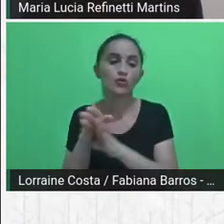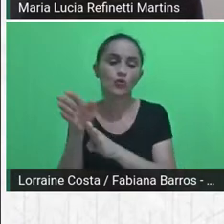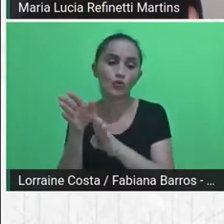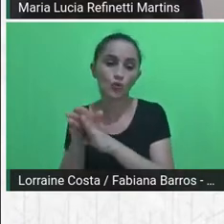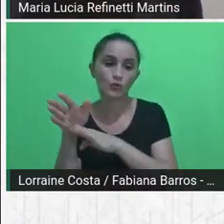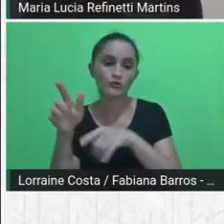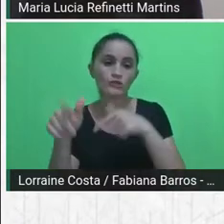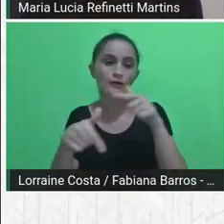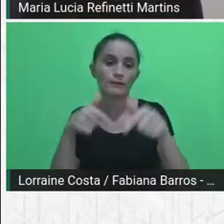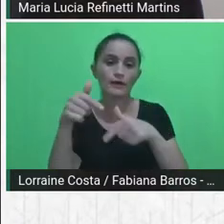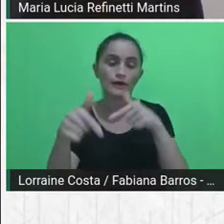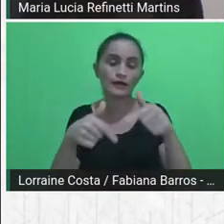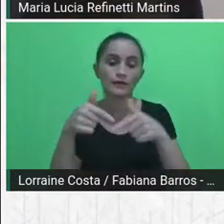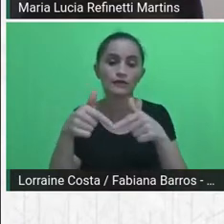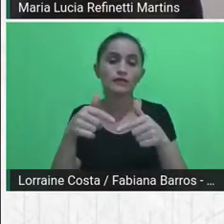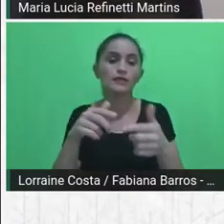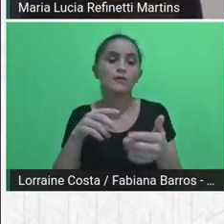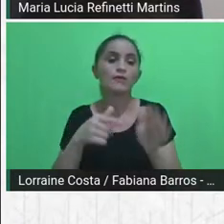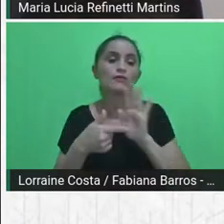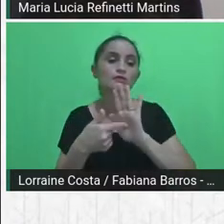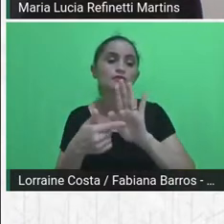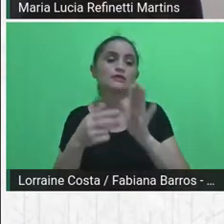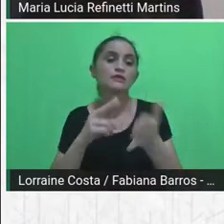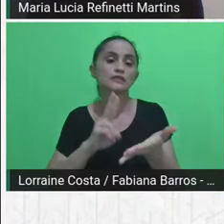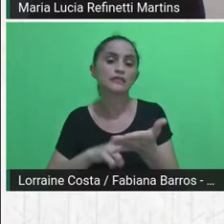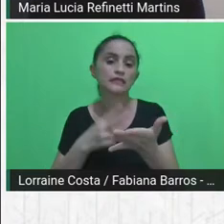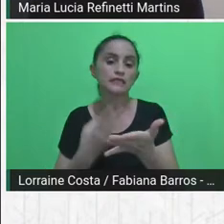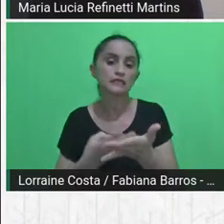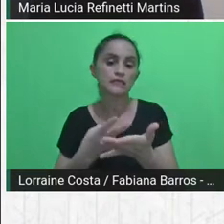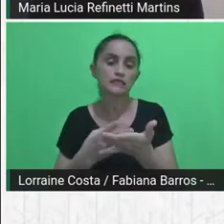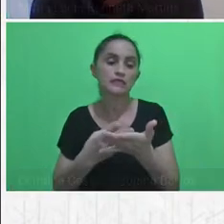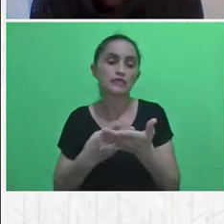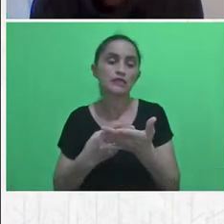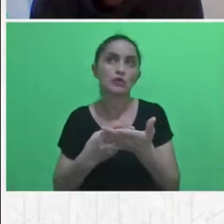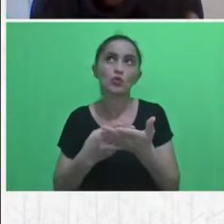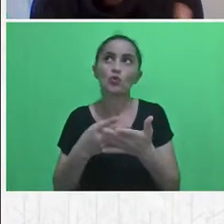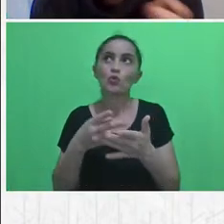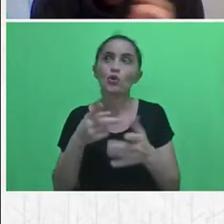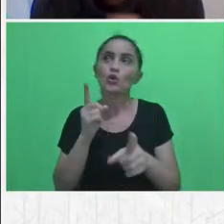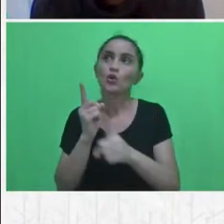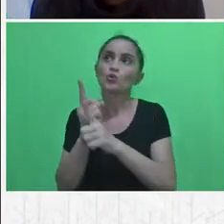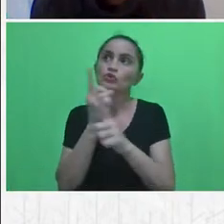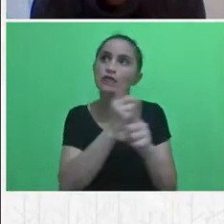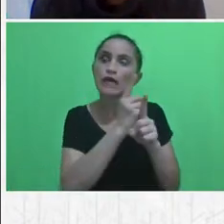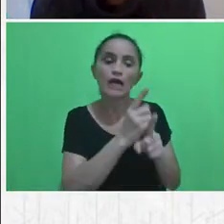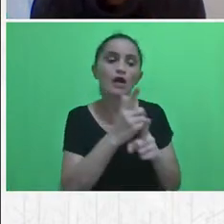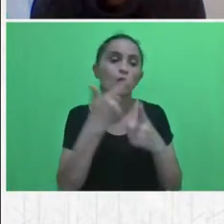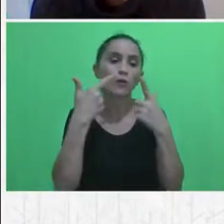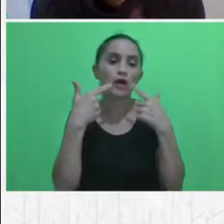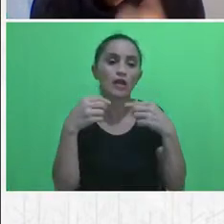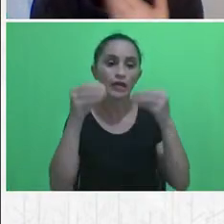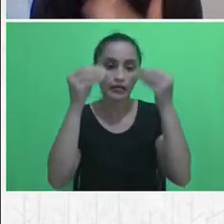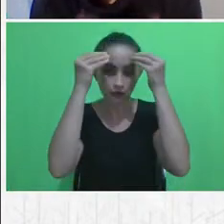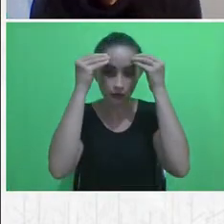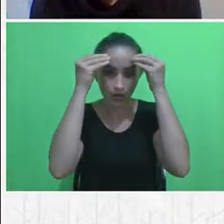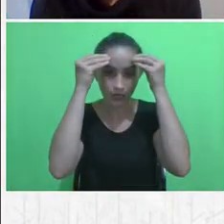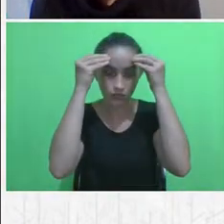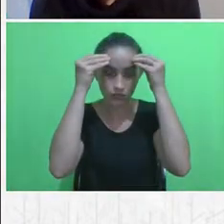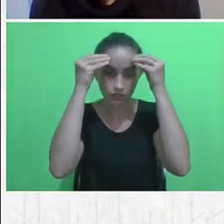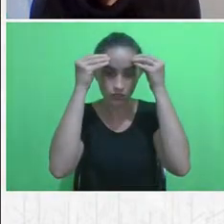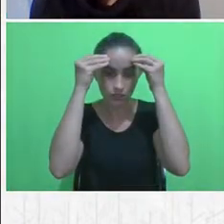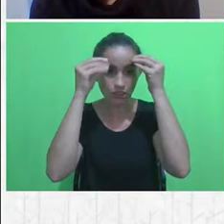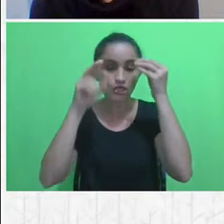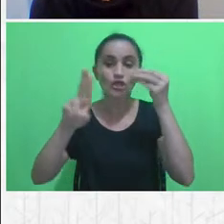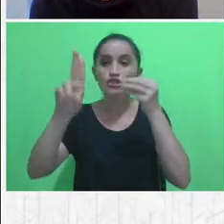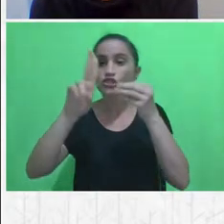traduzir, de encontrar uma linguagem comum e de traduzir questões técnicas para